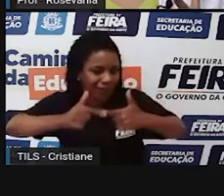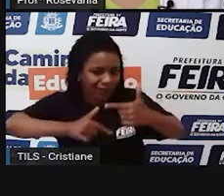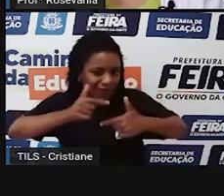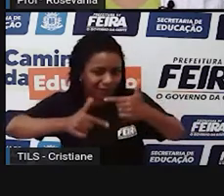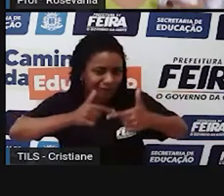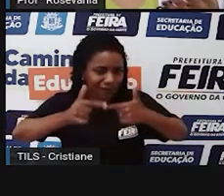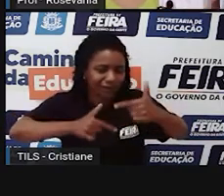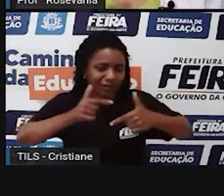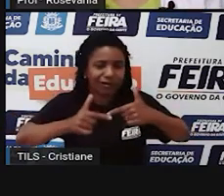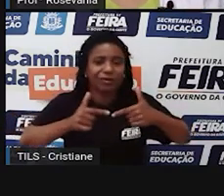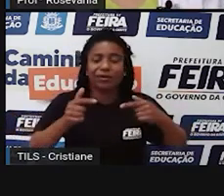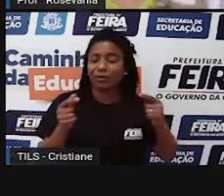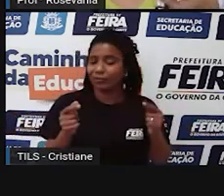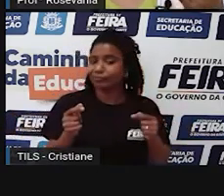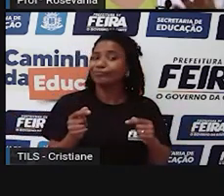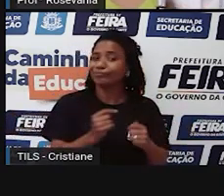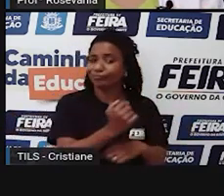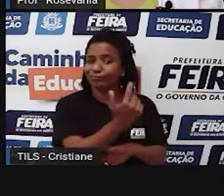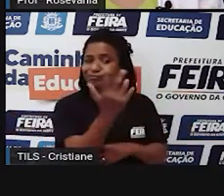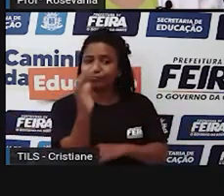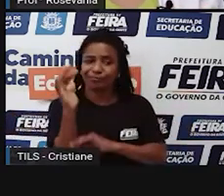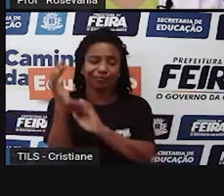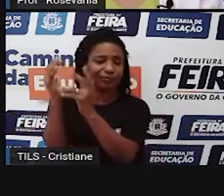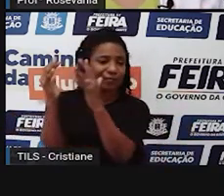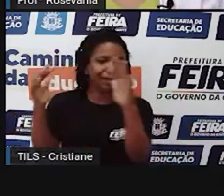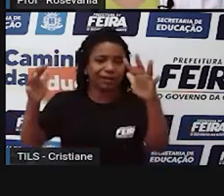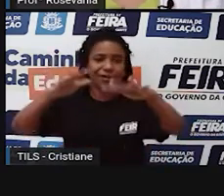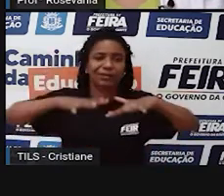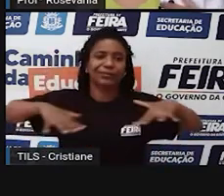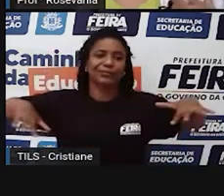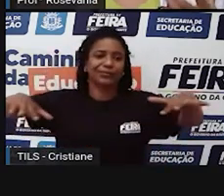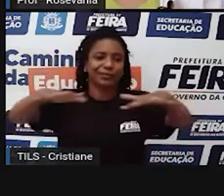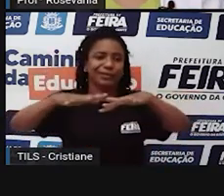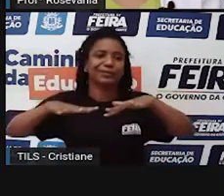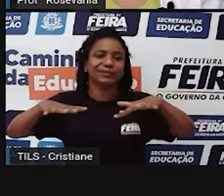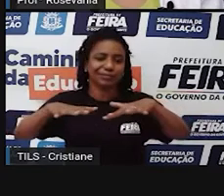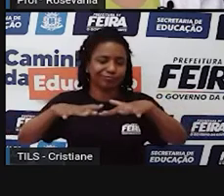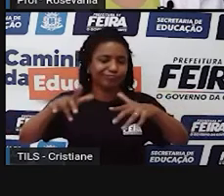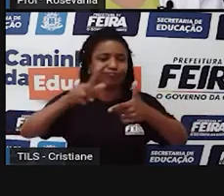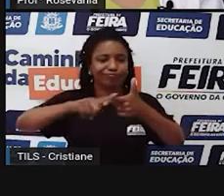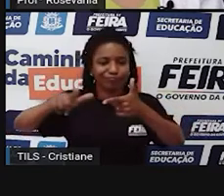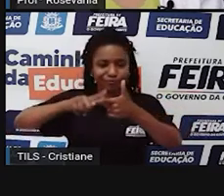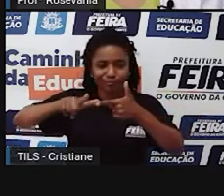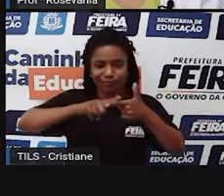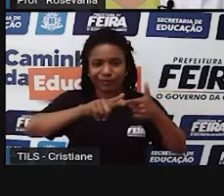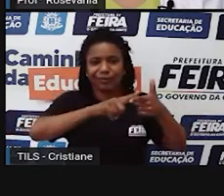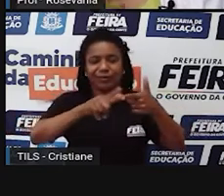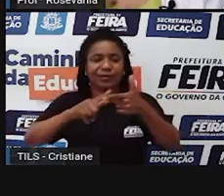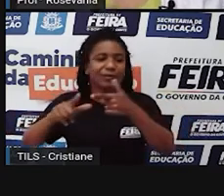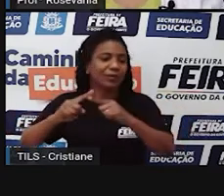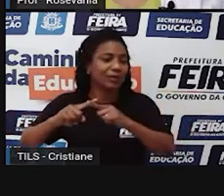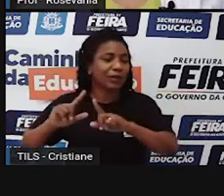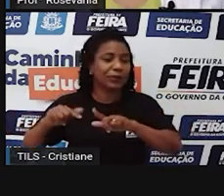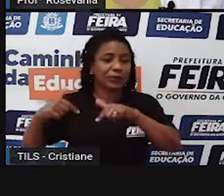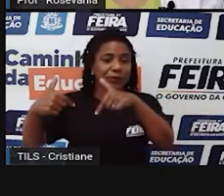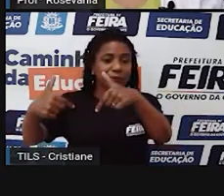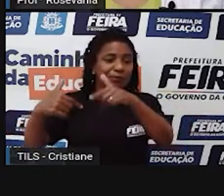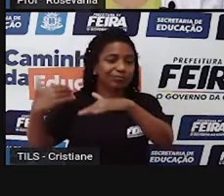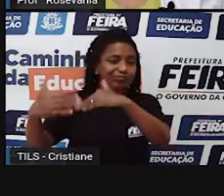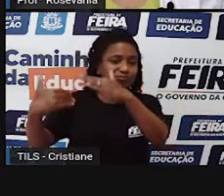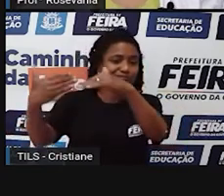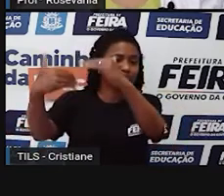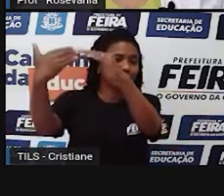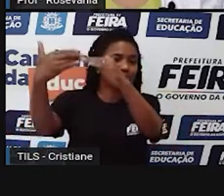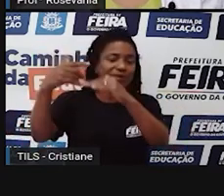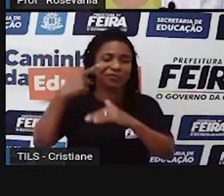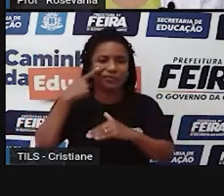medida que foi tudo se modernizando, tudo evoluindo, e a gente, né? Foi se industrializando, aí vocês estão vendo uma área de praia,